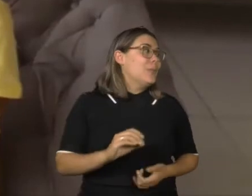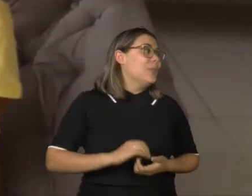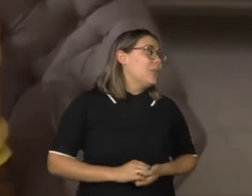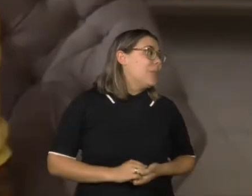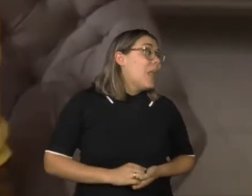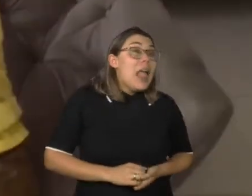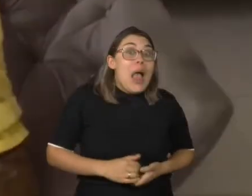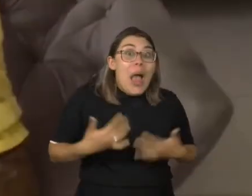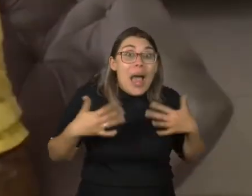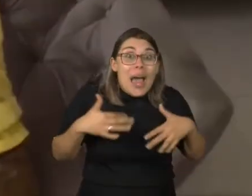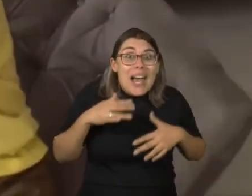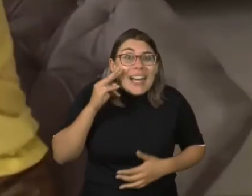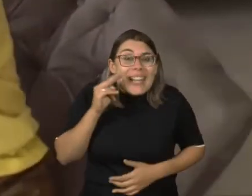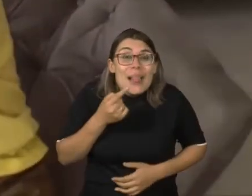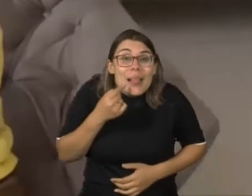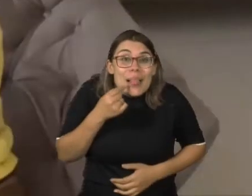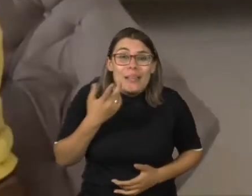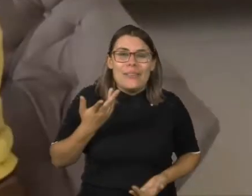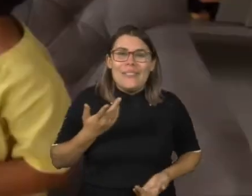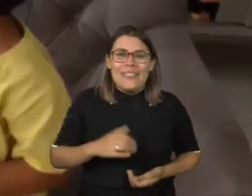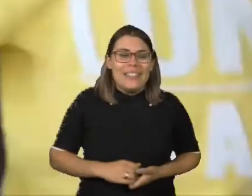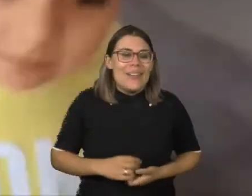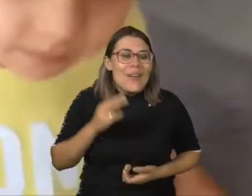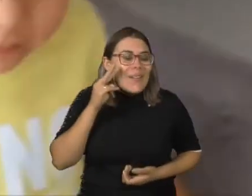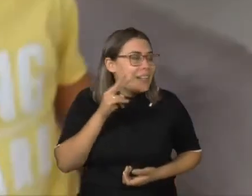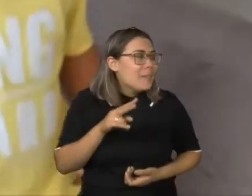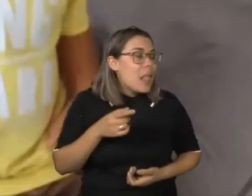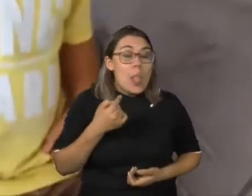Mostra pra mim, mostra pra mim. Ó a minha, ó a minha.